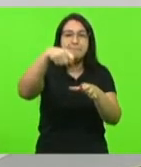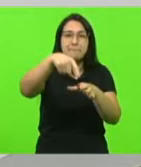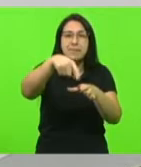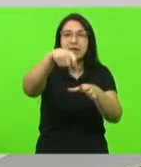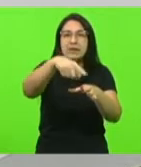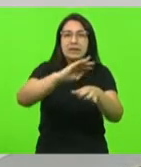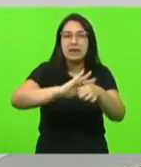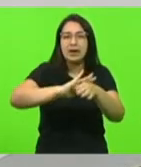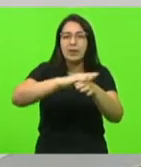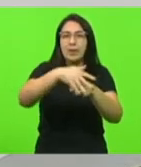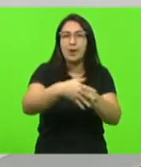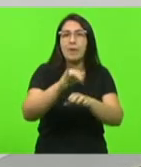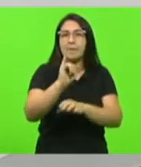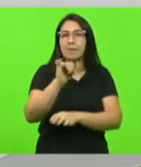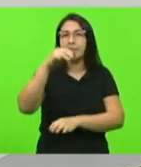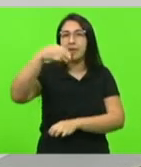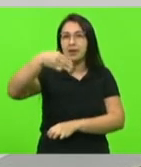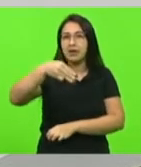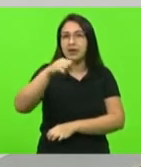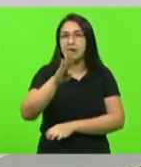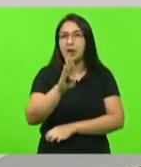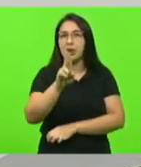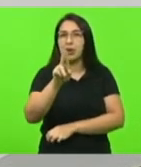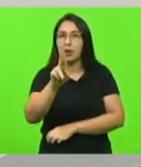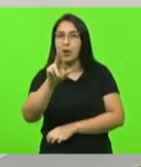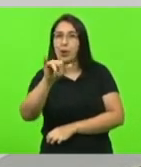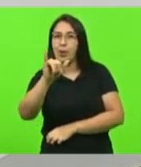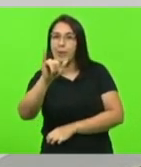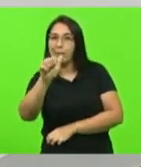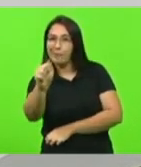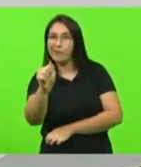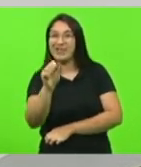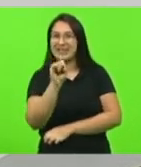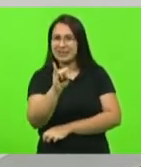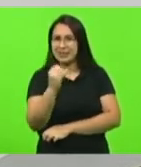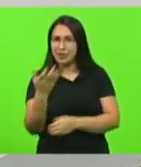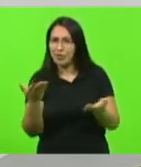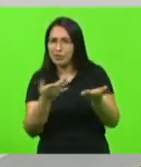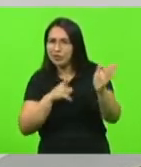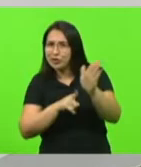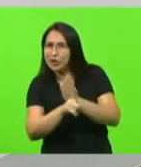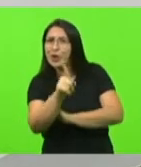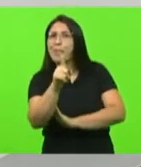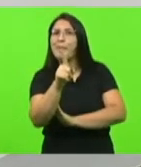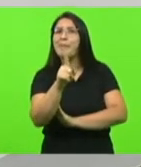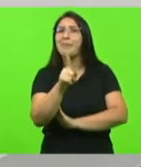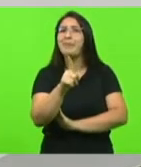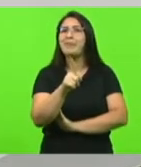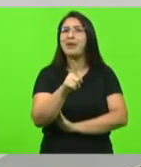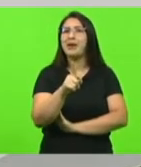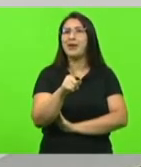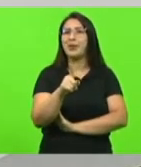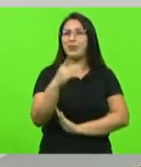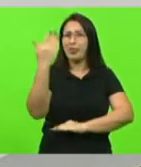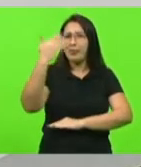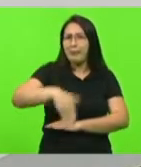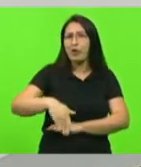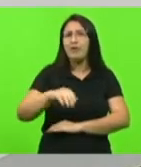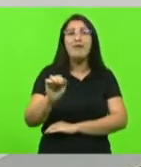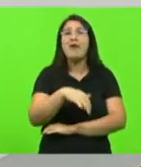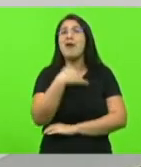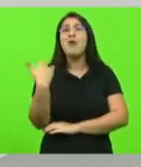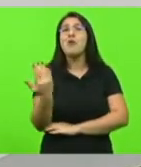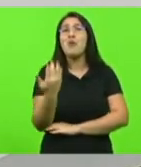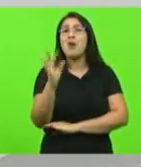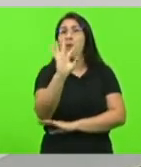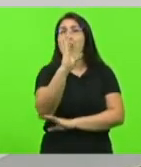que é a árvore símbolo de Santa Catarina e hoje se a gente fizesse uma pergunta de vestibular qual é a árvore símbolo de Santa